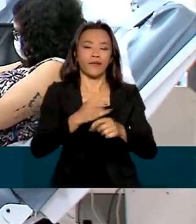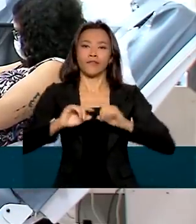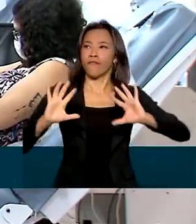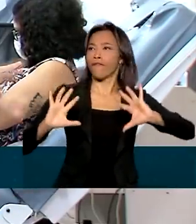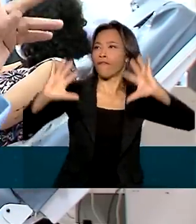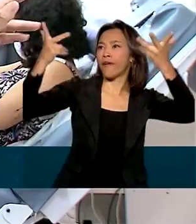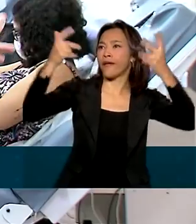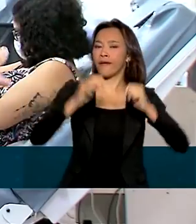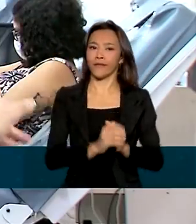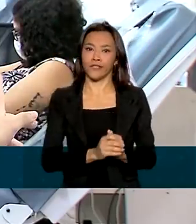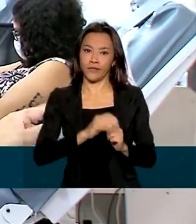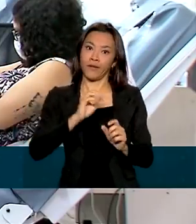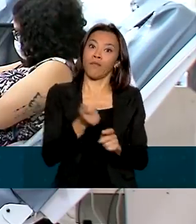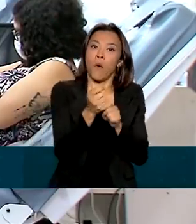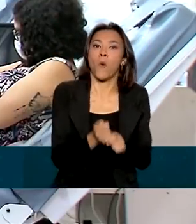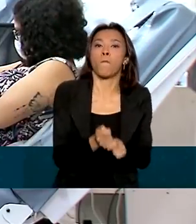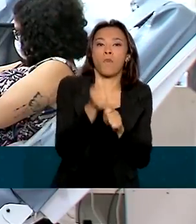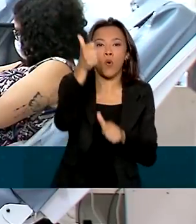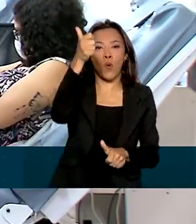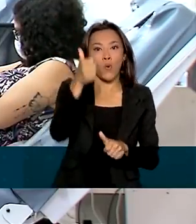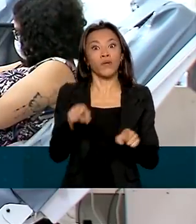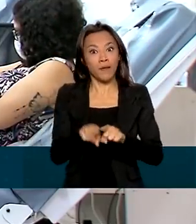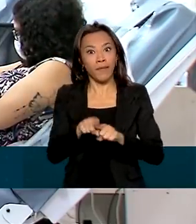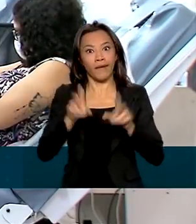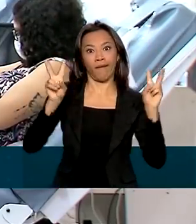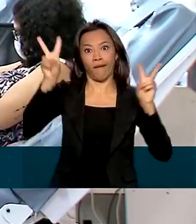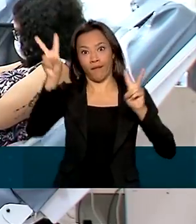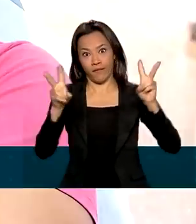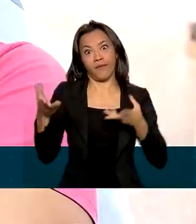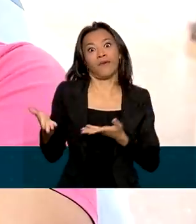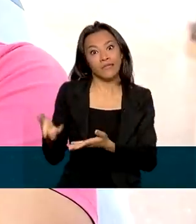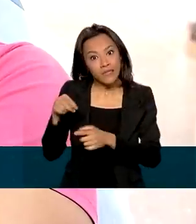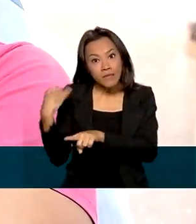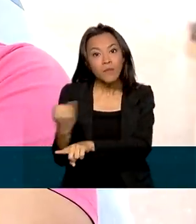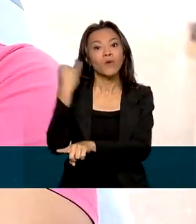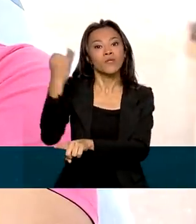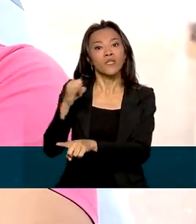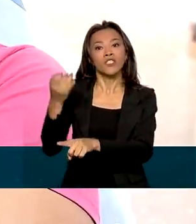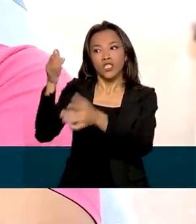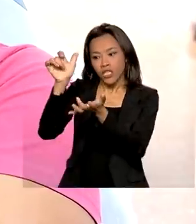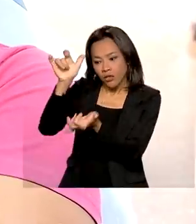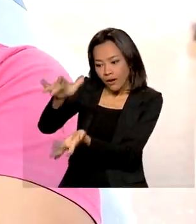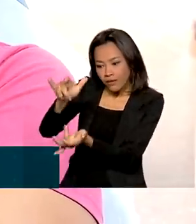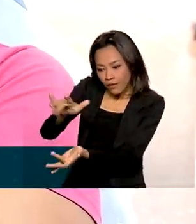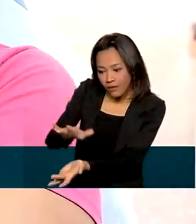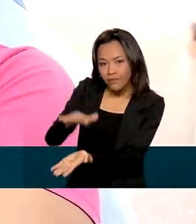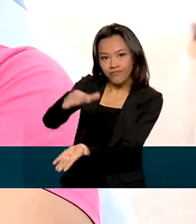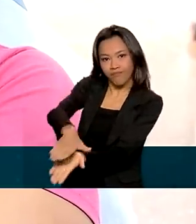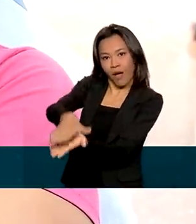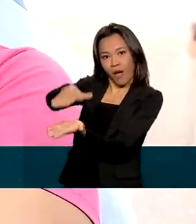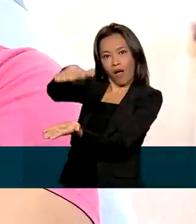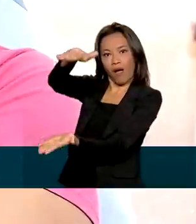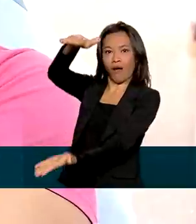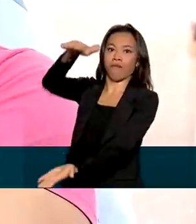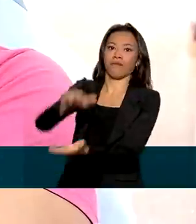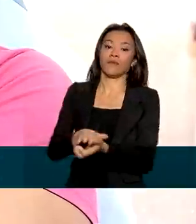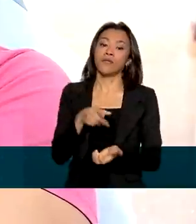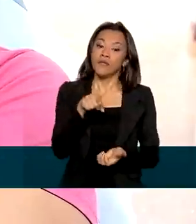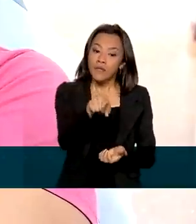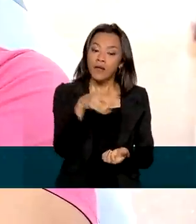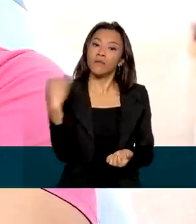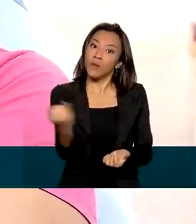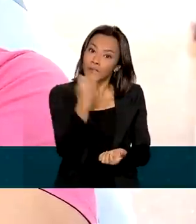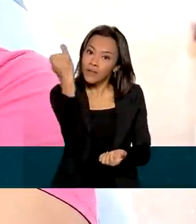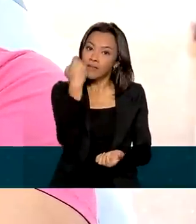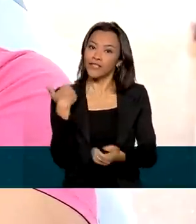chegada do carnaval, esse tipo de ação se torna ainda mais importante. Esse hábito é porque o interesse mesmo é ajudar o próximo e ser sempre muito